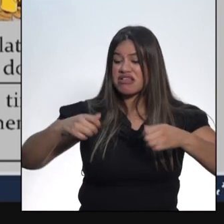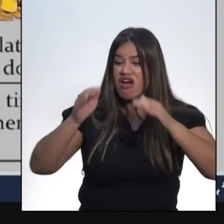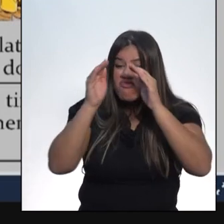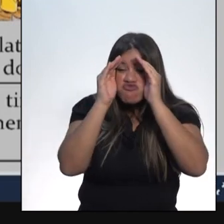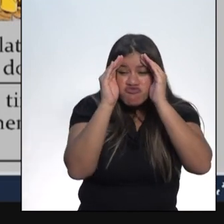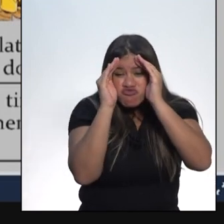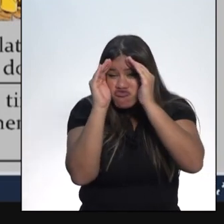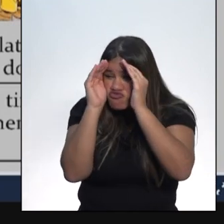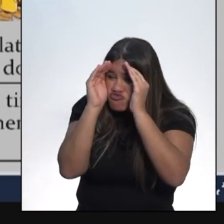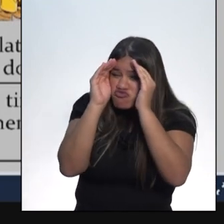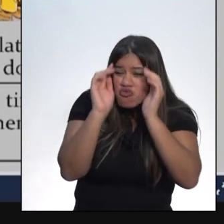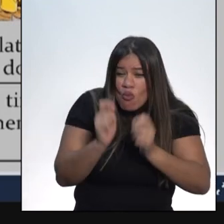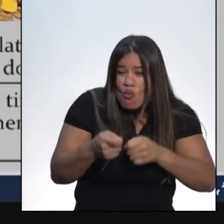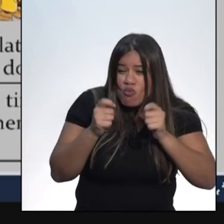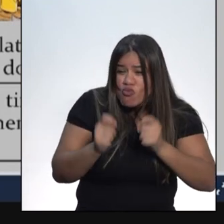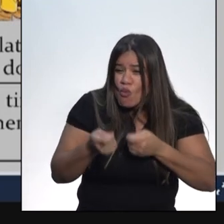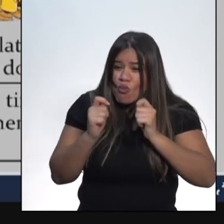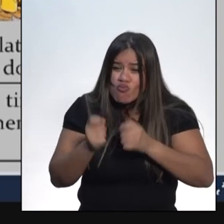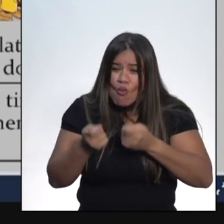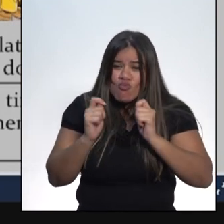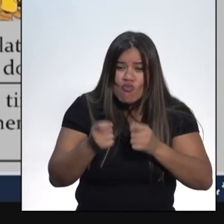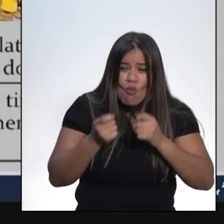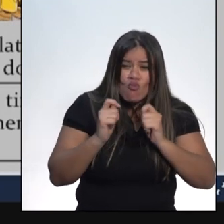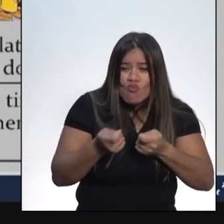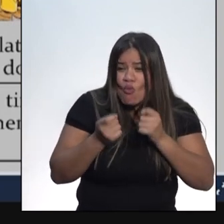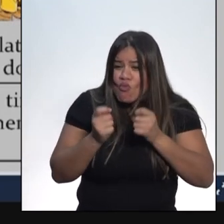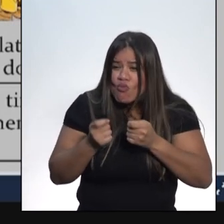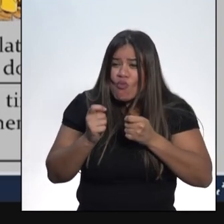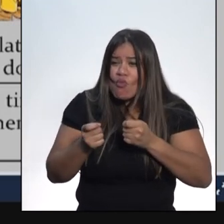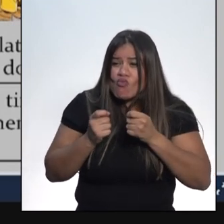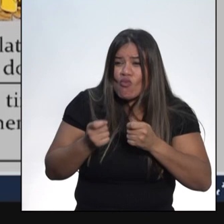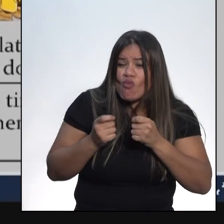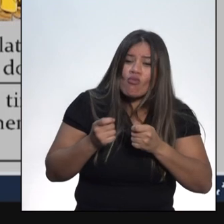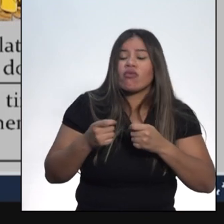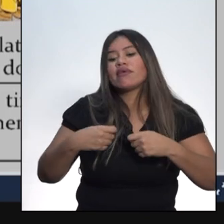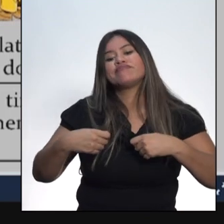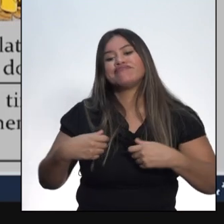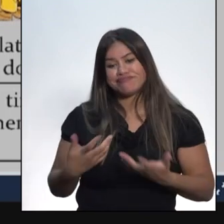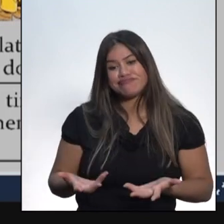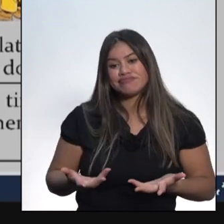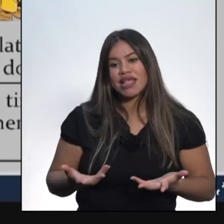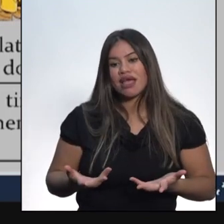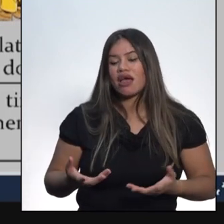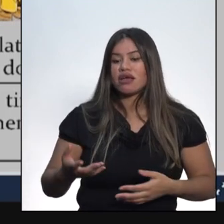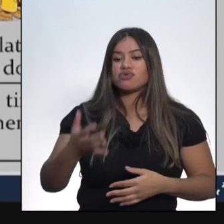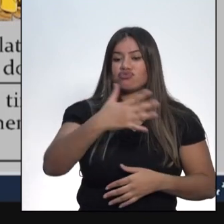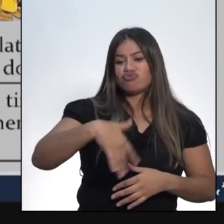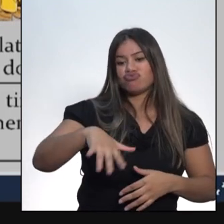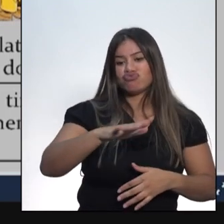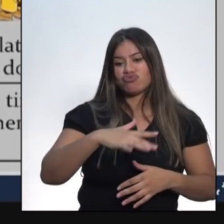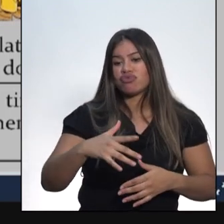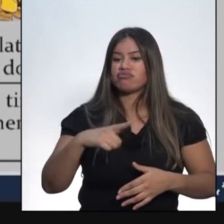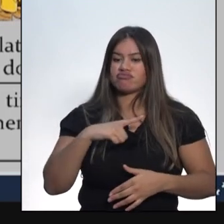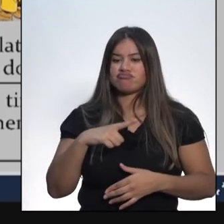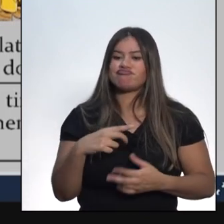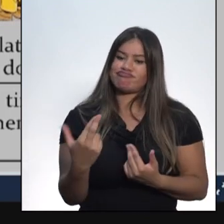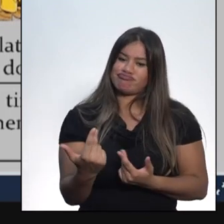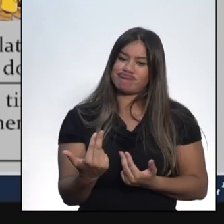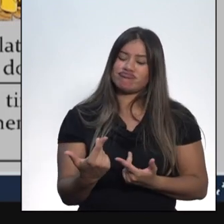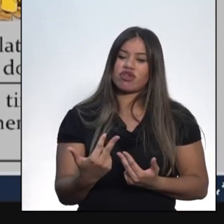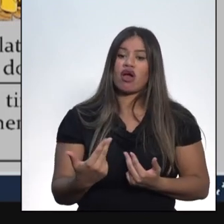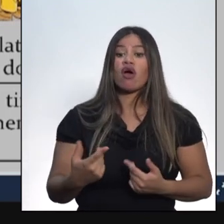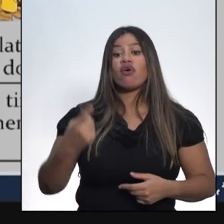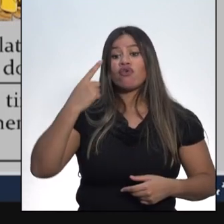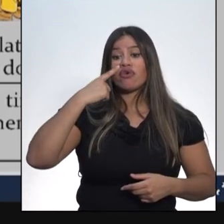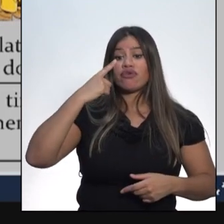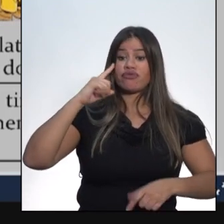mais capazes e inteligentes. Era dessa forma que o povo era tratado na República Velha. Você verá na próxima aula que